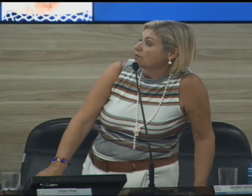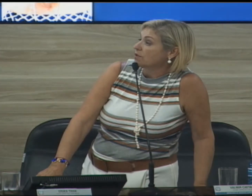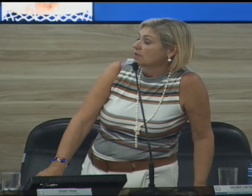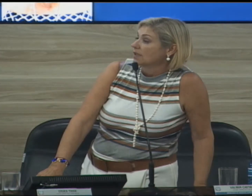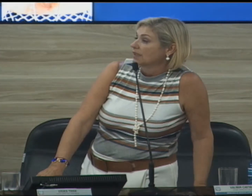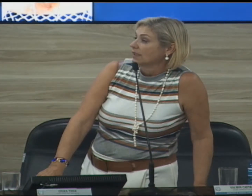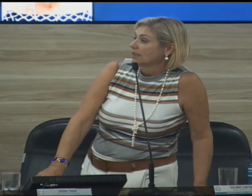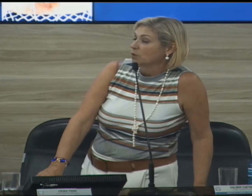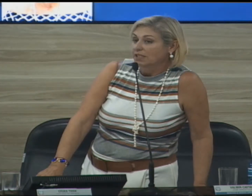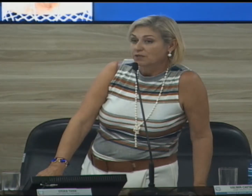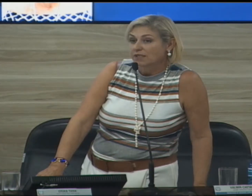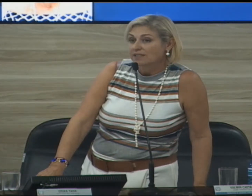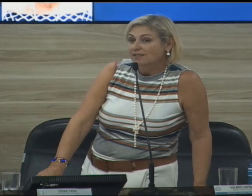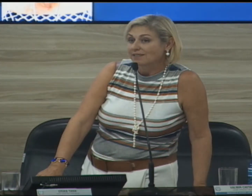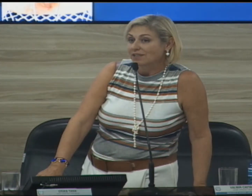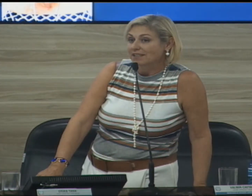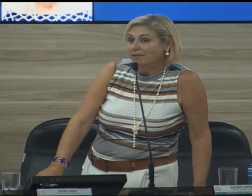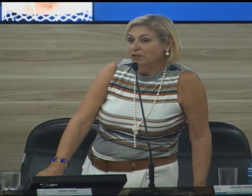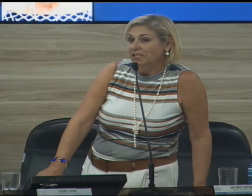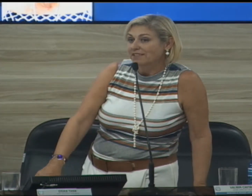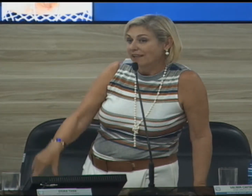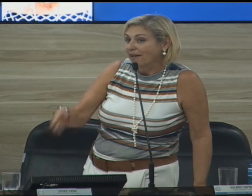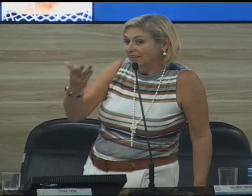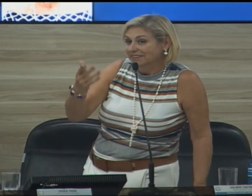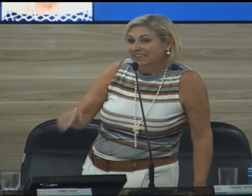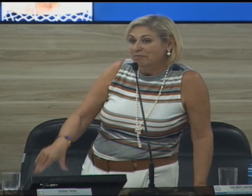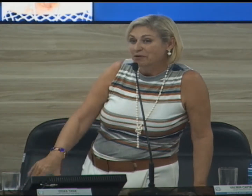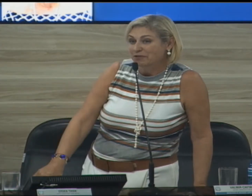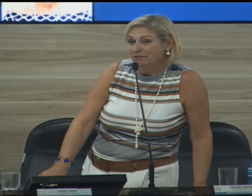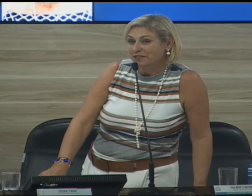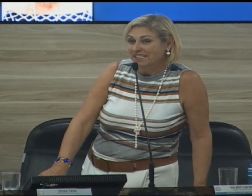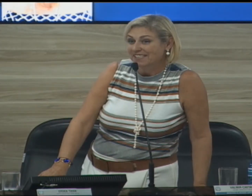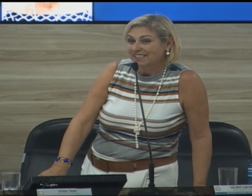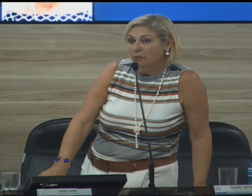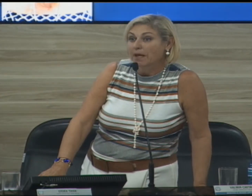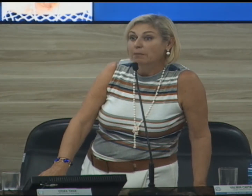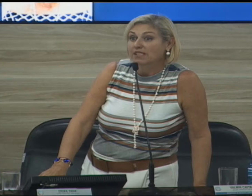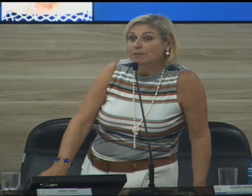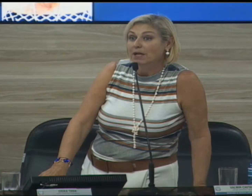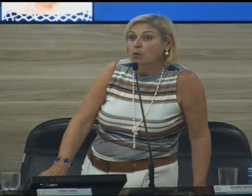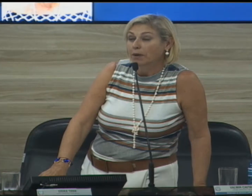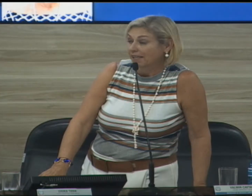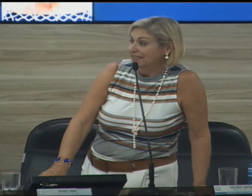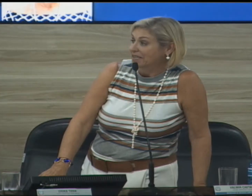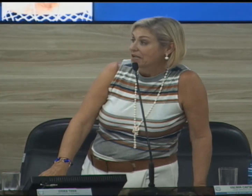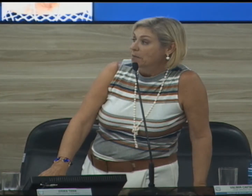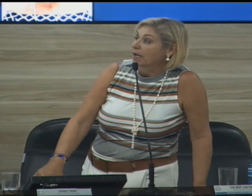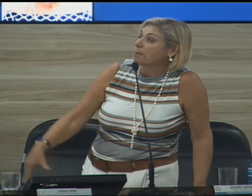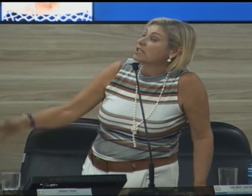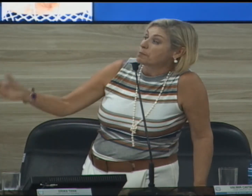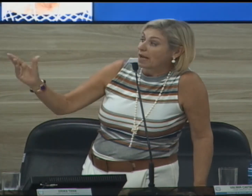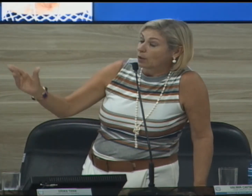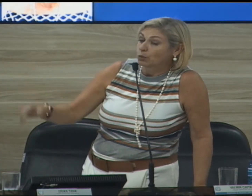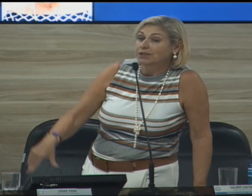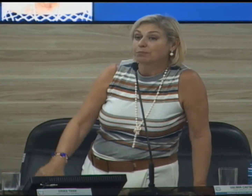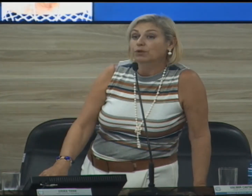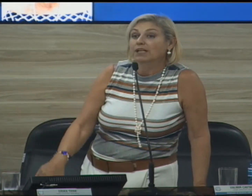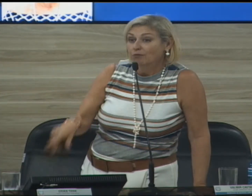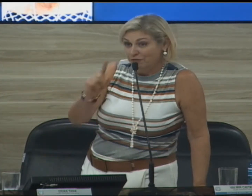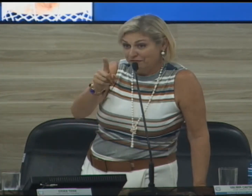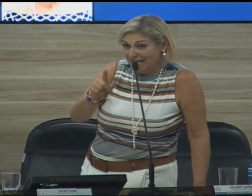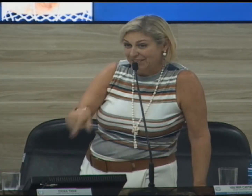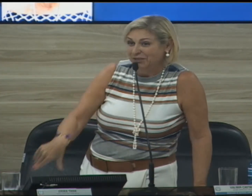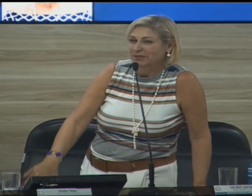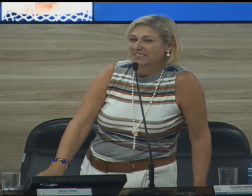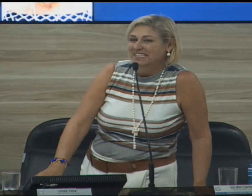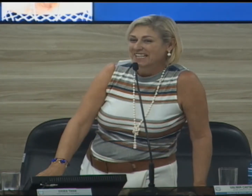socorros e muitas vezes nossa vida está na mão de vocês então parabéns pela conquista parabéns pela luta porque